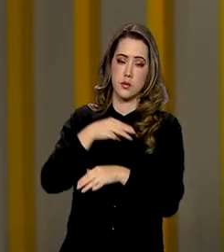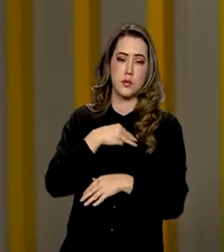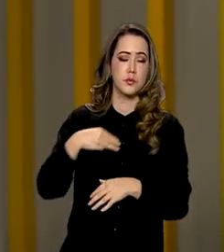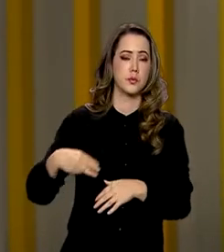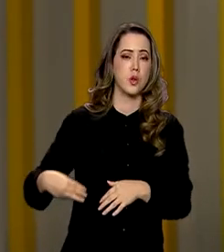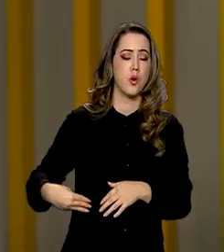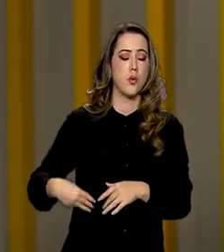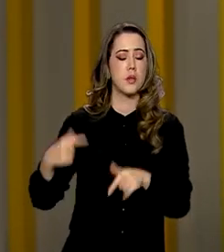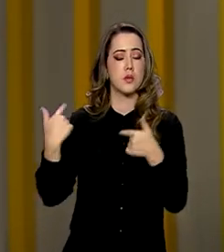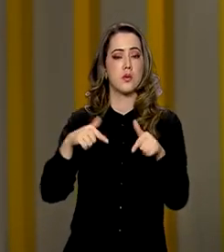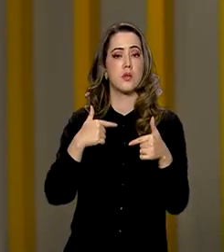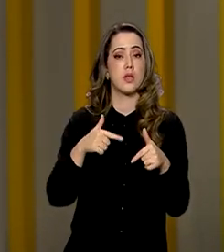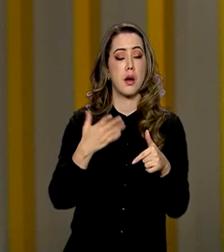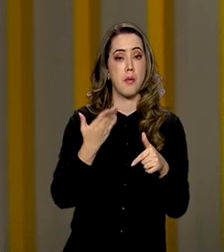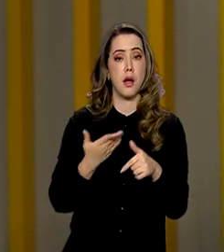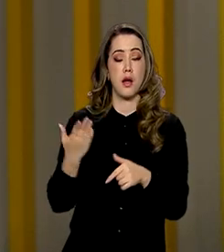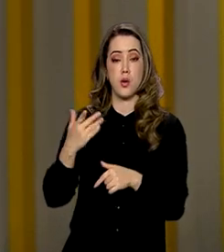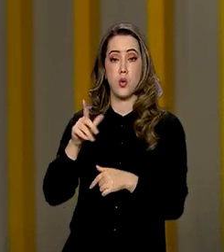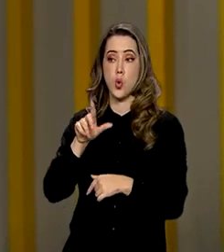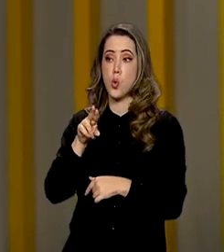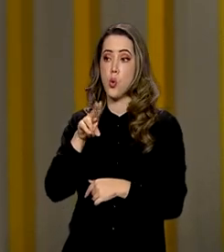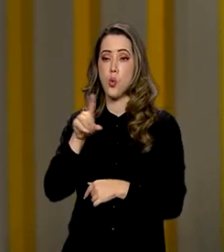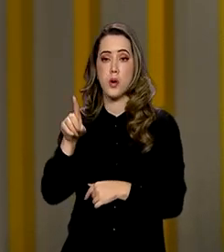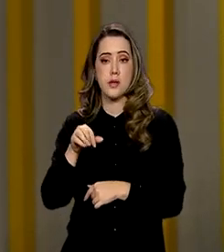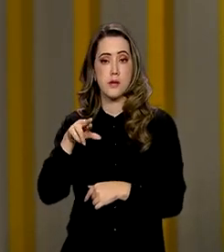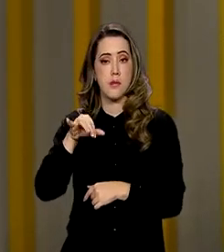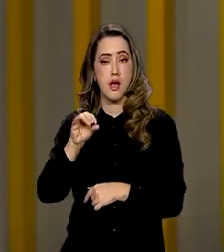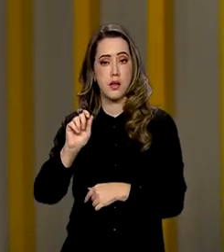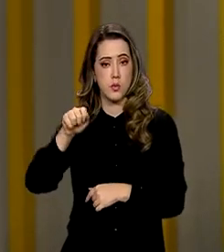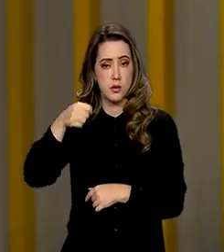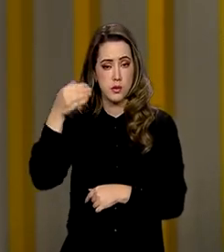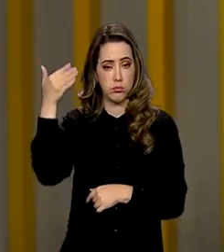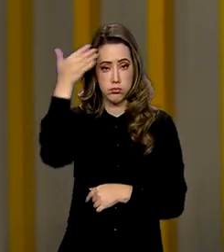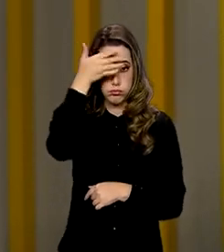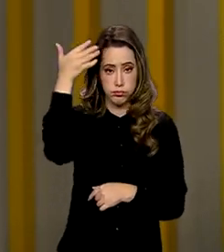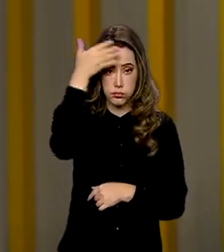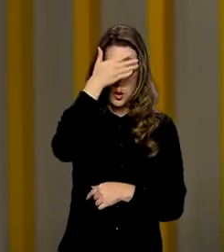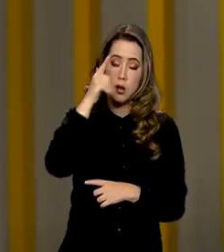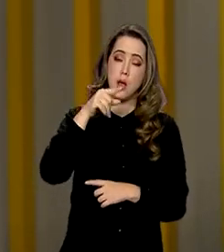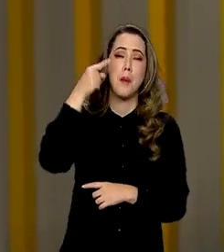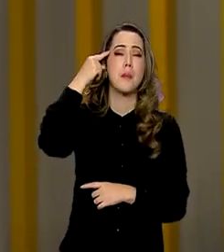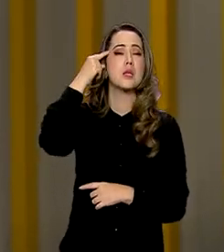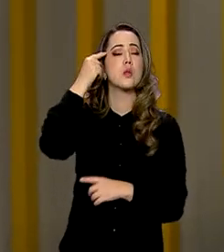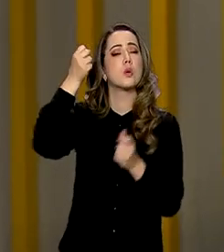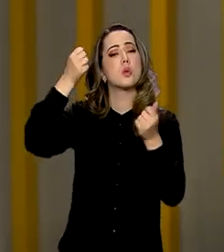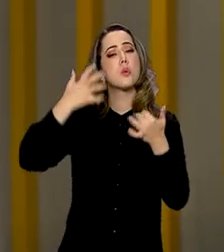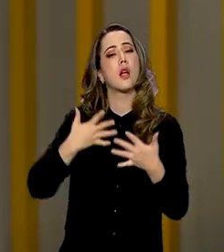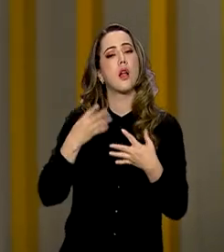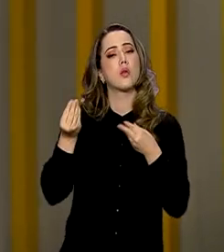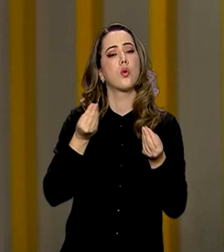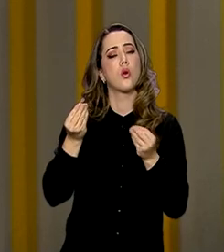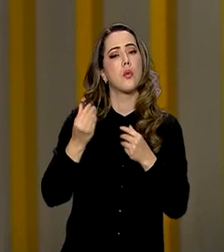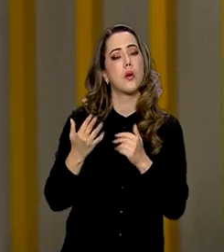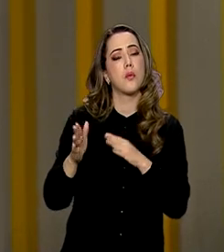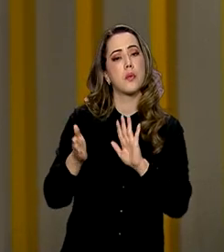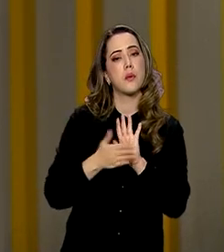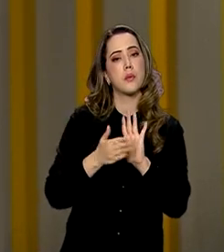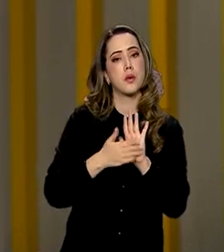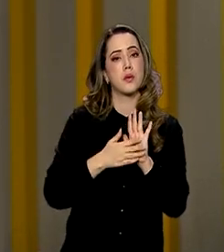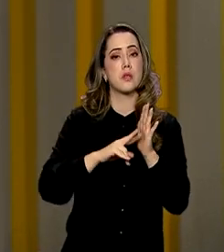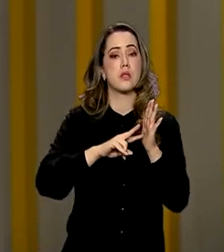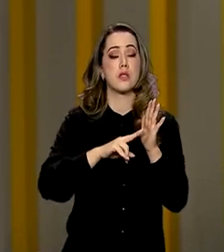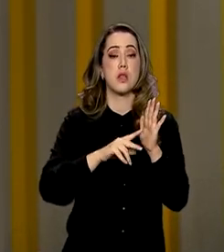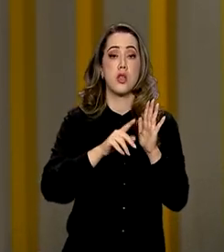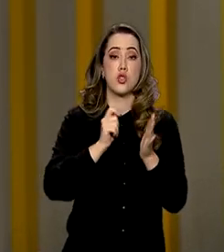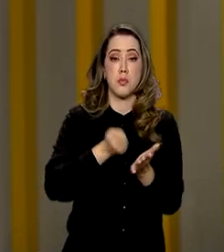ministro do Trabalho e Emprego, Luiz Marinho, que explicou como está sendo pensada a nova proposta de contribuição sindical para o país.